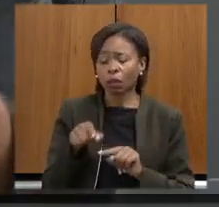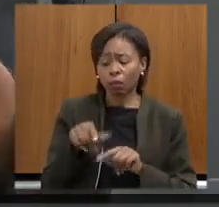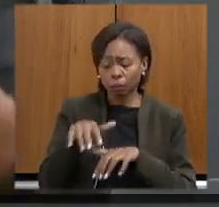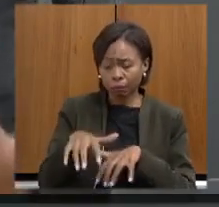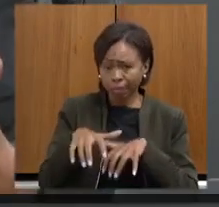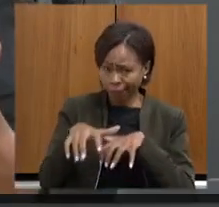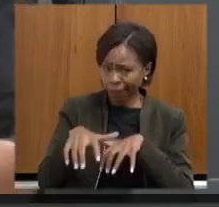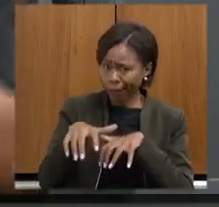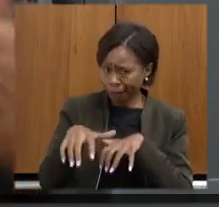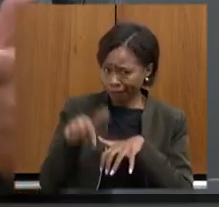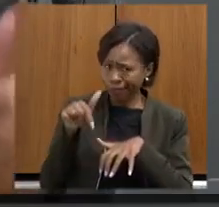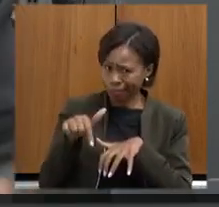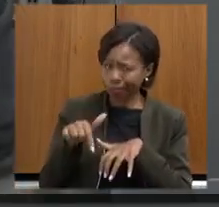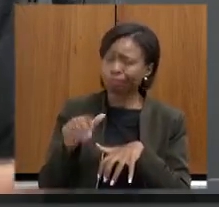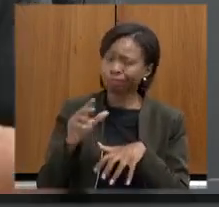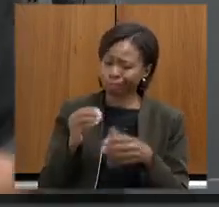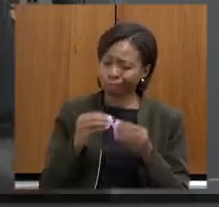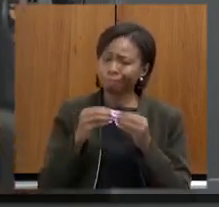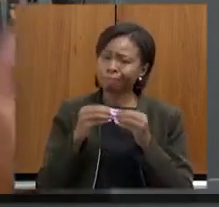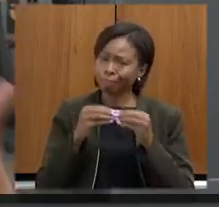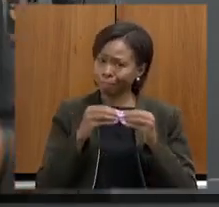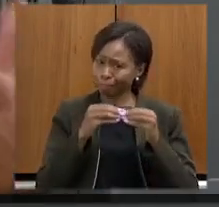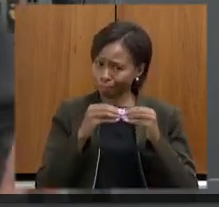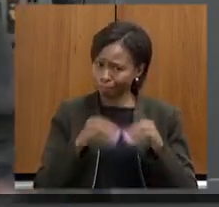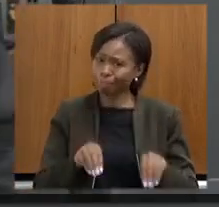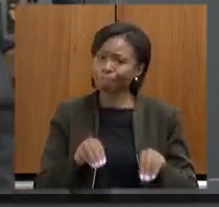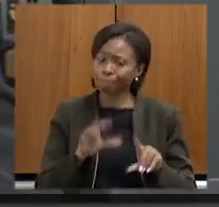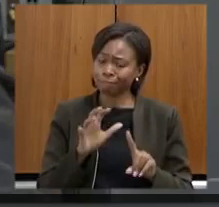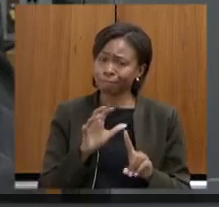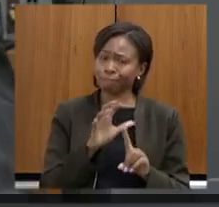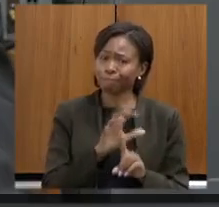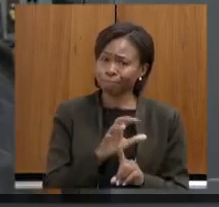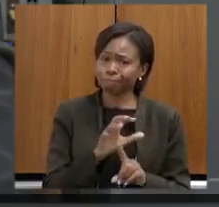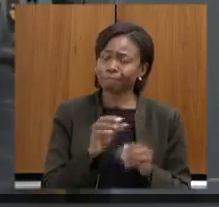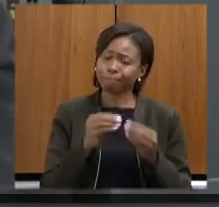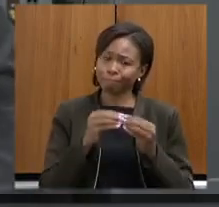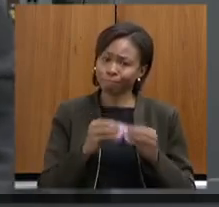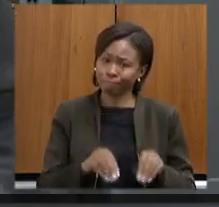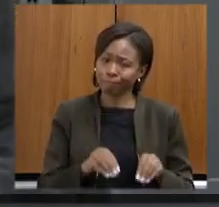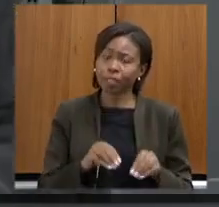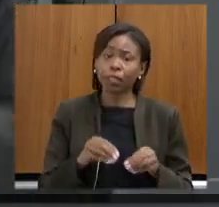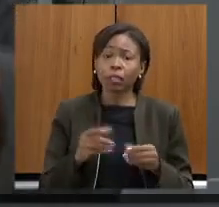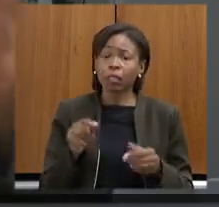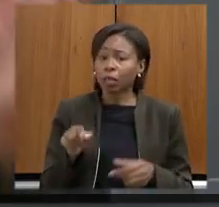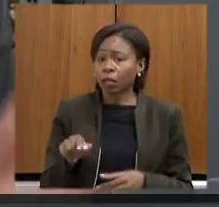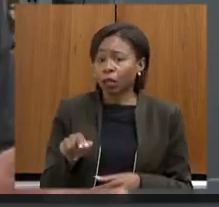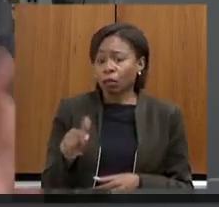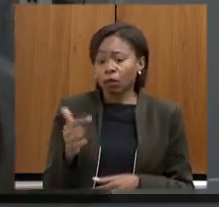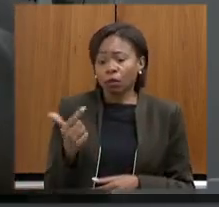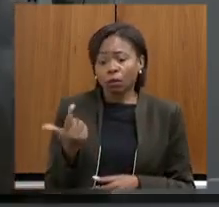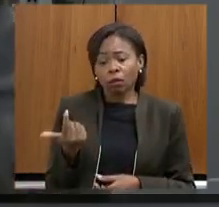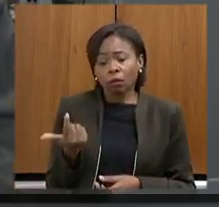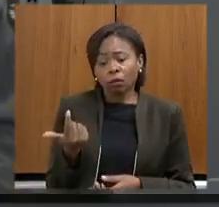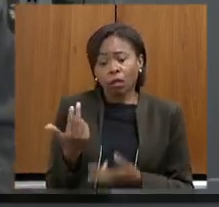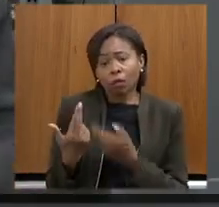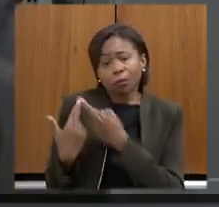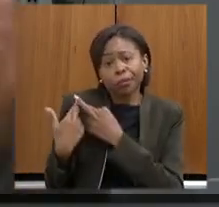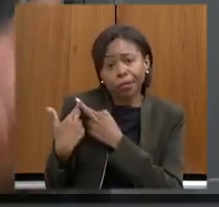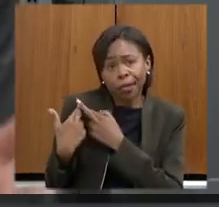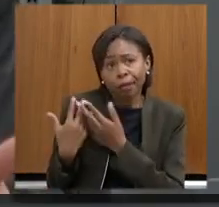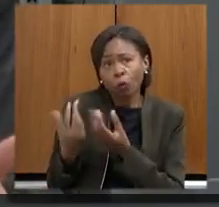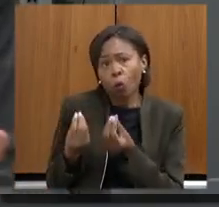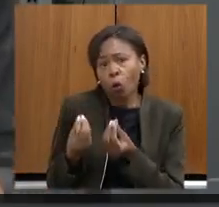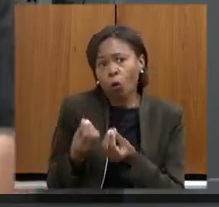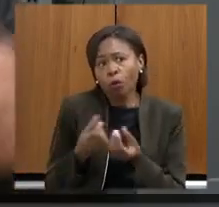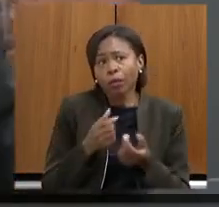afeta sua própria condição então a responsável é aquele que sabe onde pode fazer onde não pode fazer